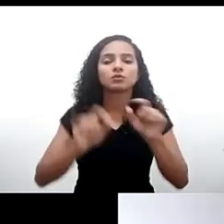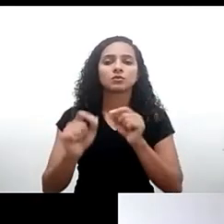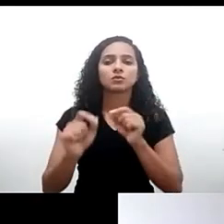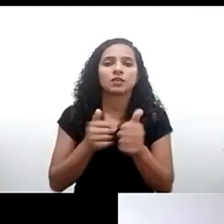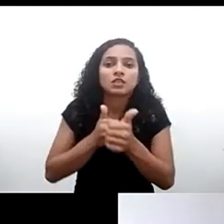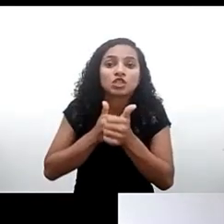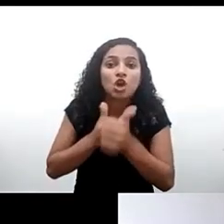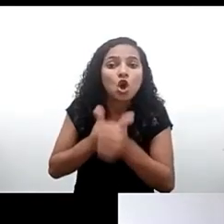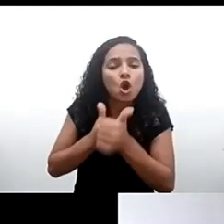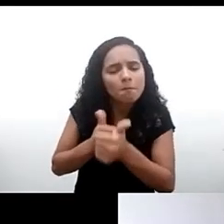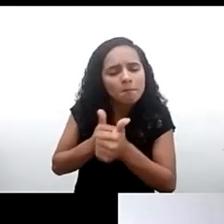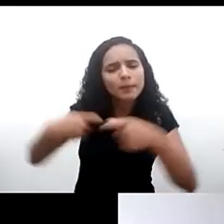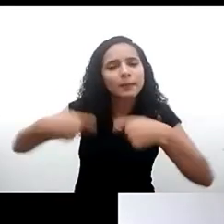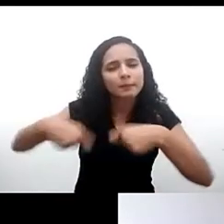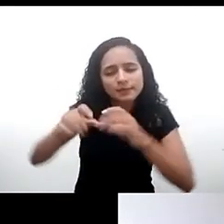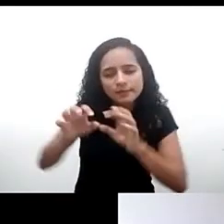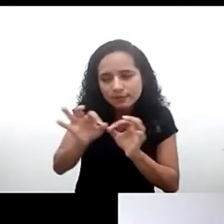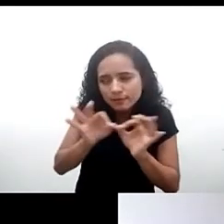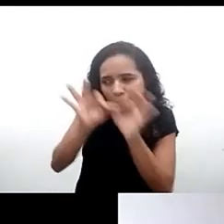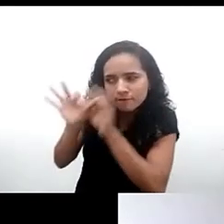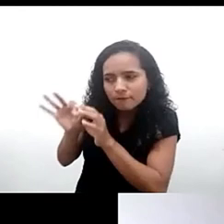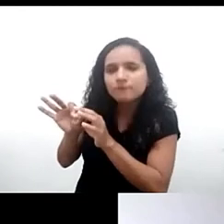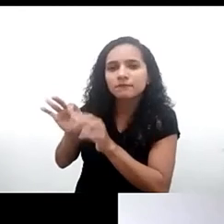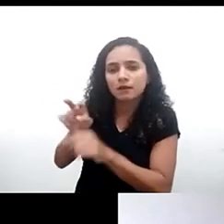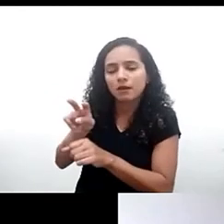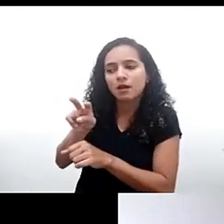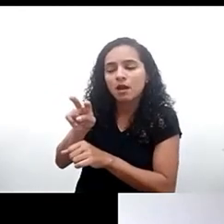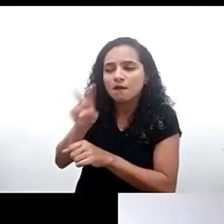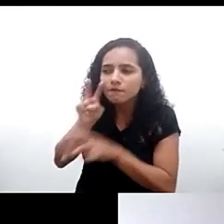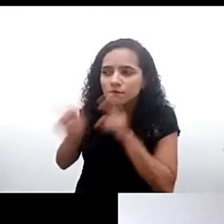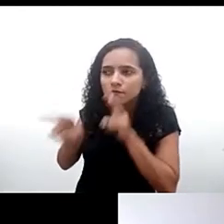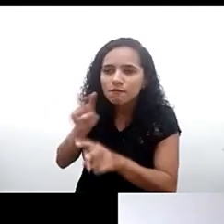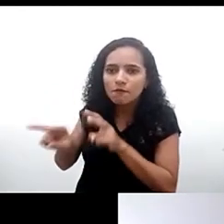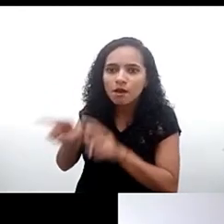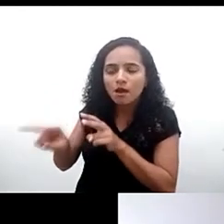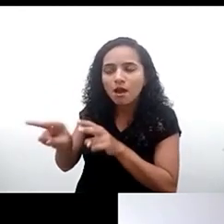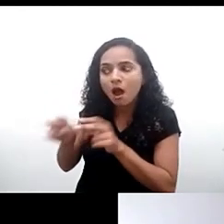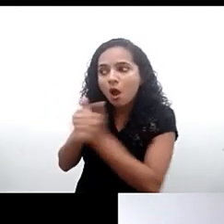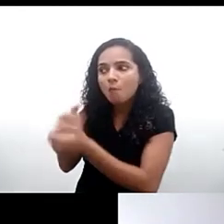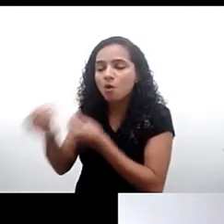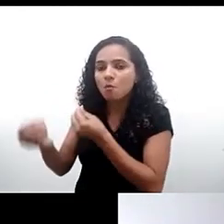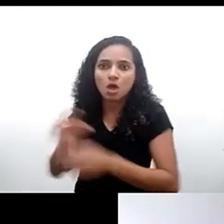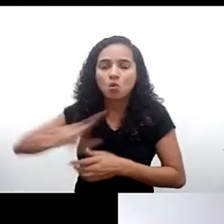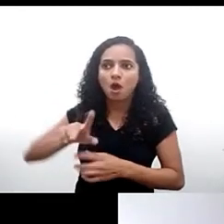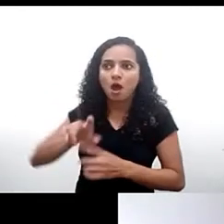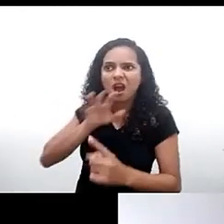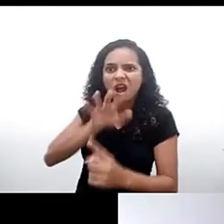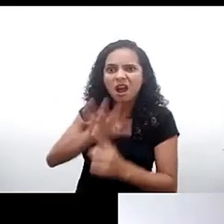jovens na internet e não protegê-los da internet como um monstro que só vai trazer